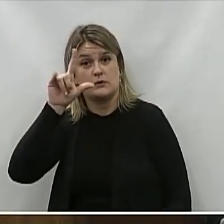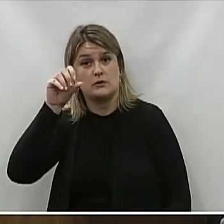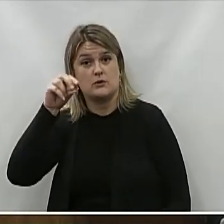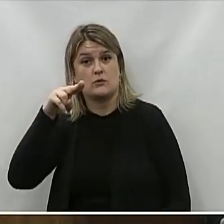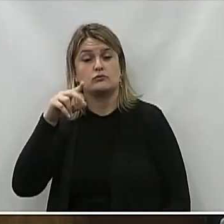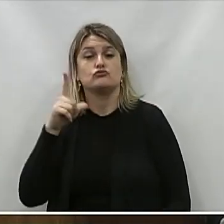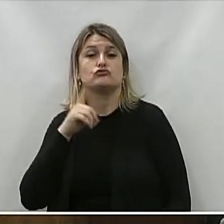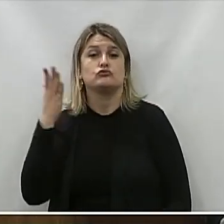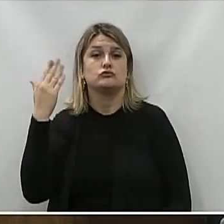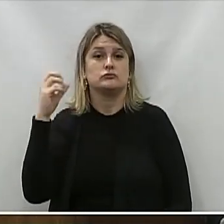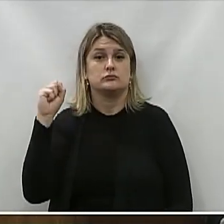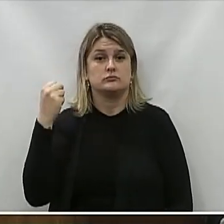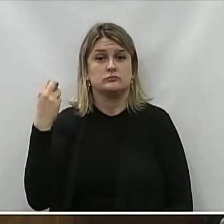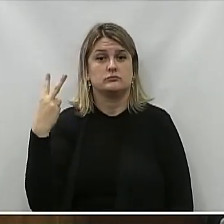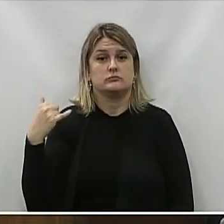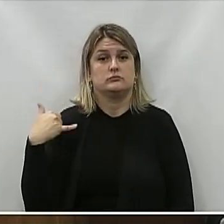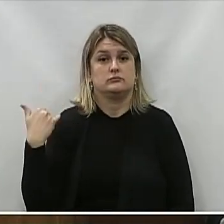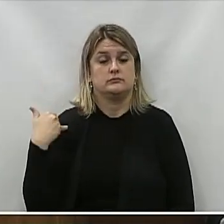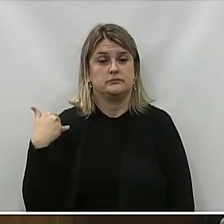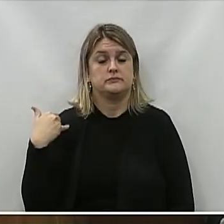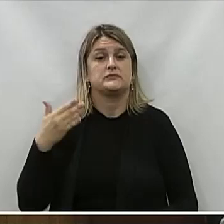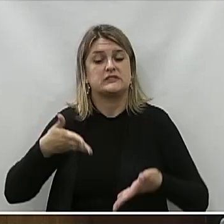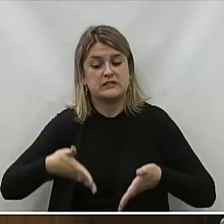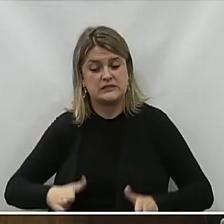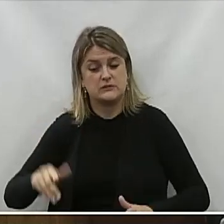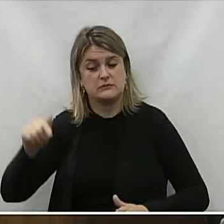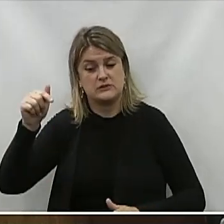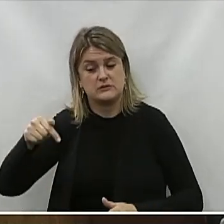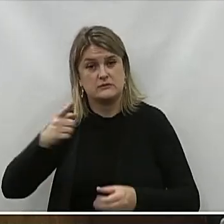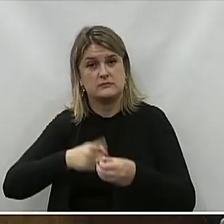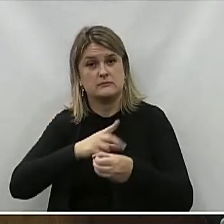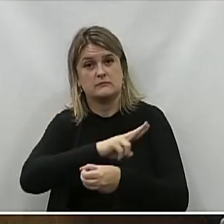anos Era natural De União Da Vitória E nasceu Em 16 de junho De 1940